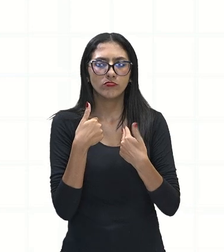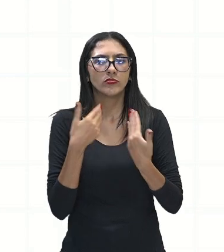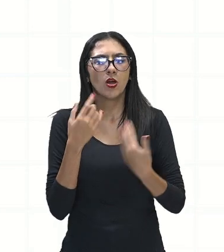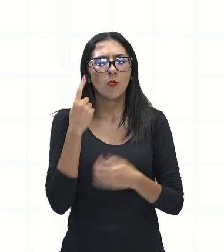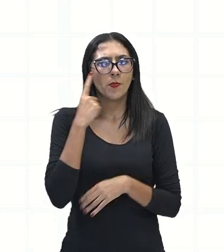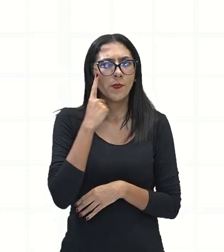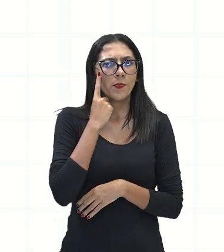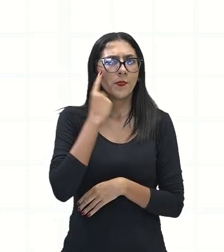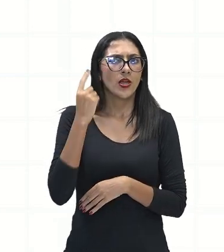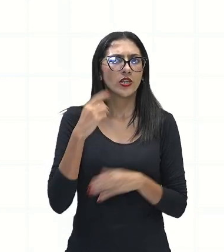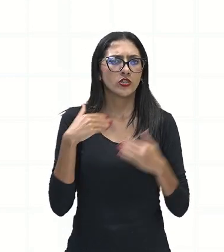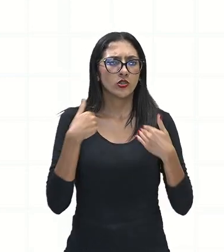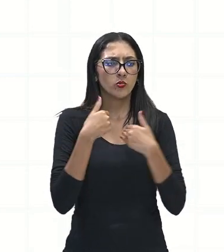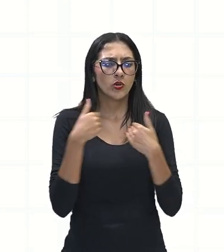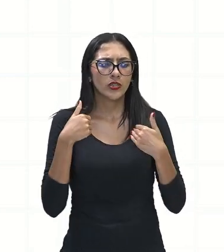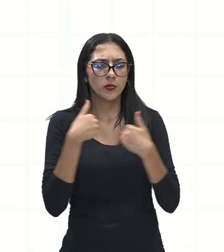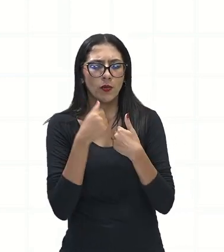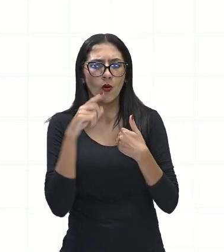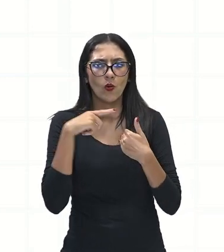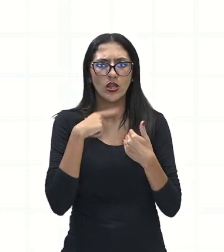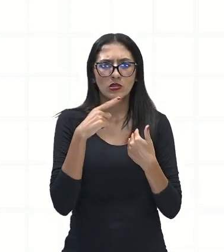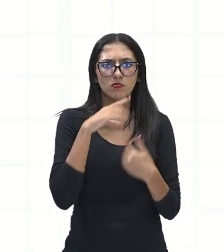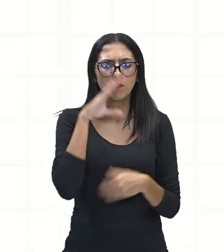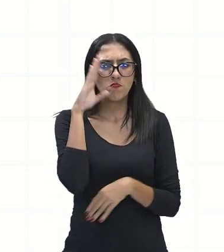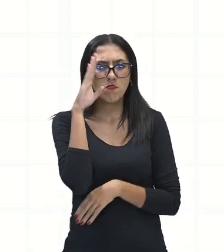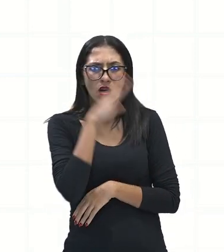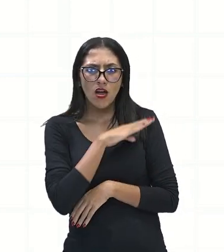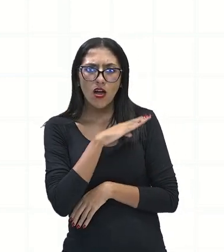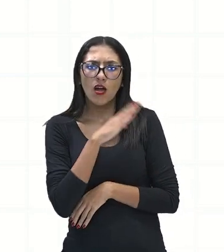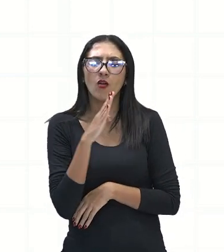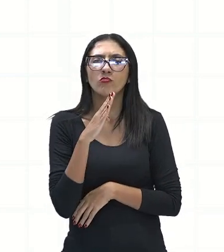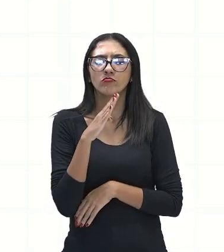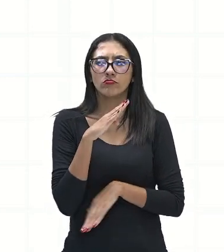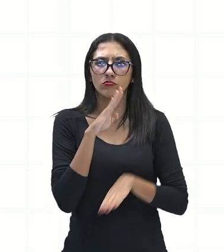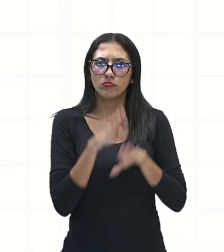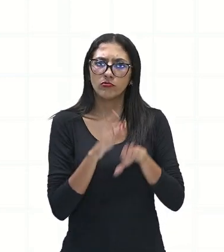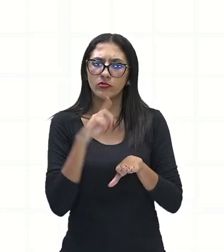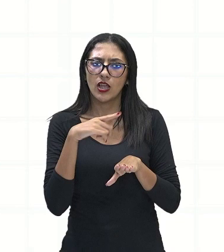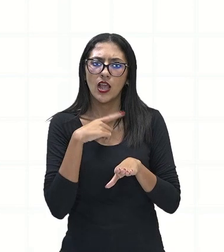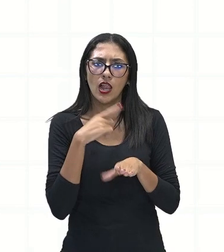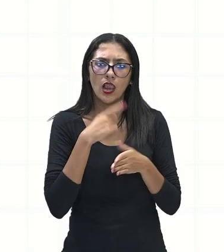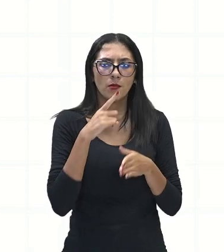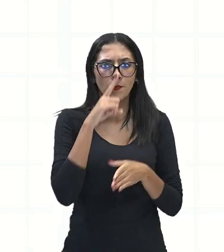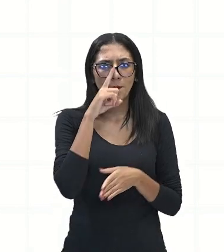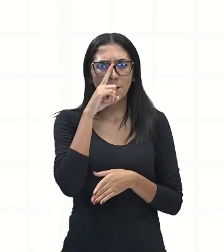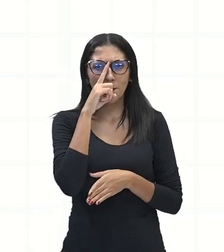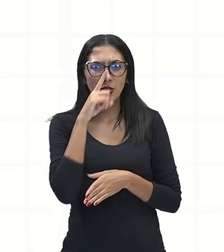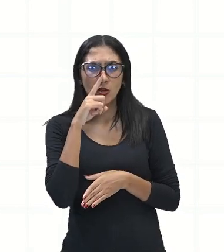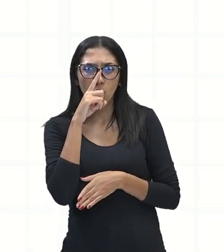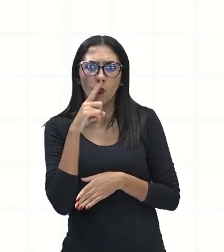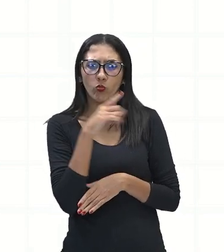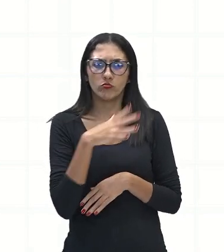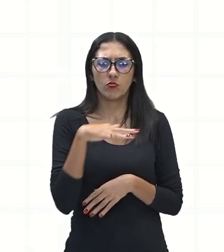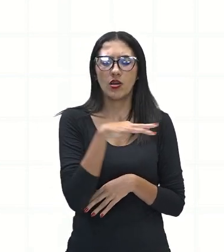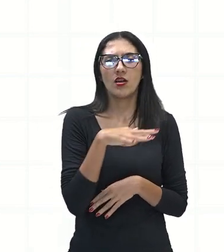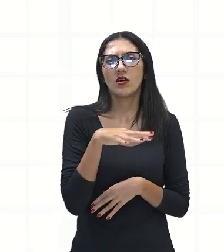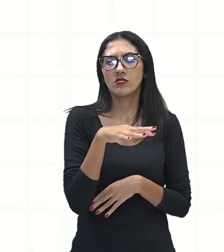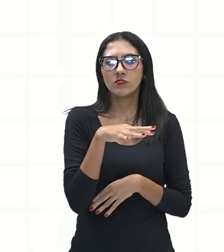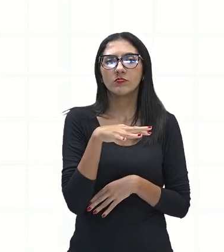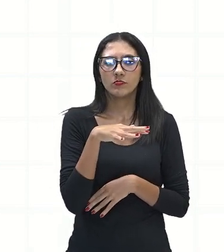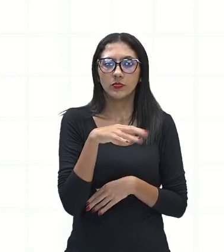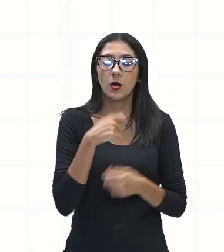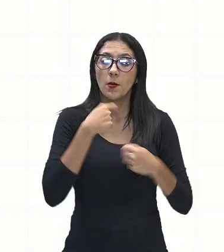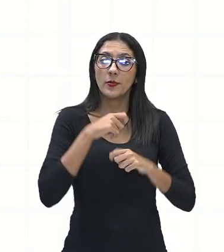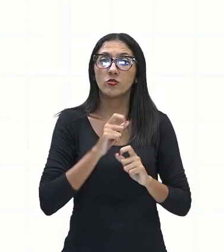de certo, estava a ameaçar determinadas pessoas, né? E que foi